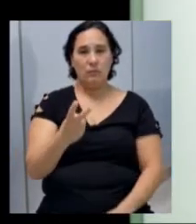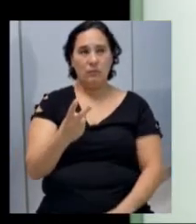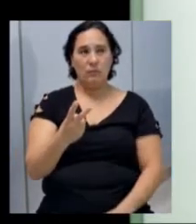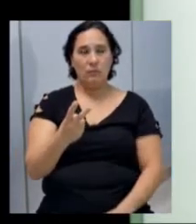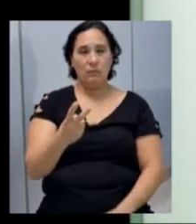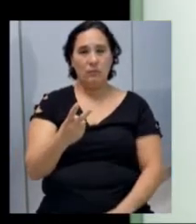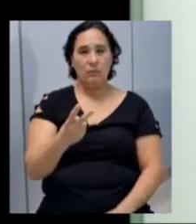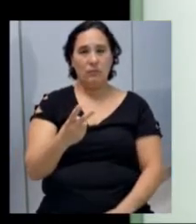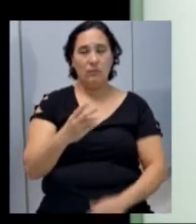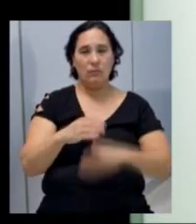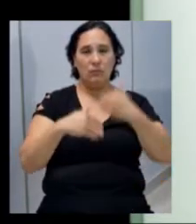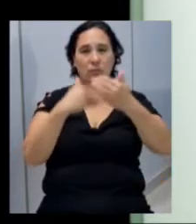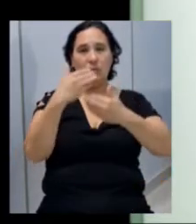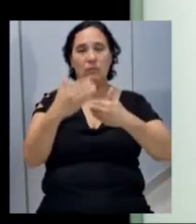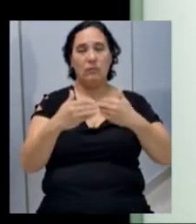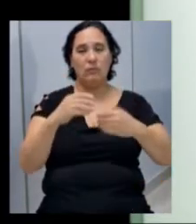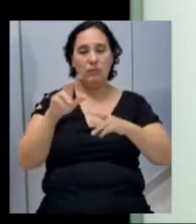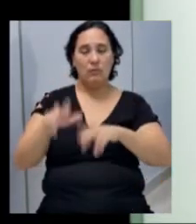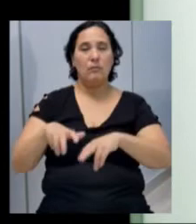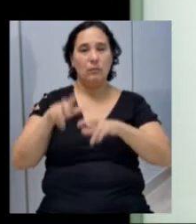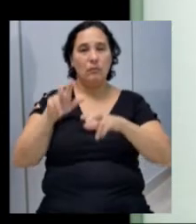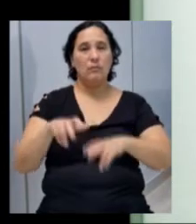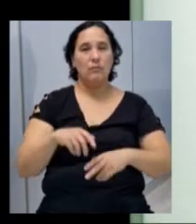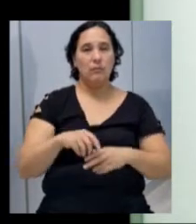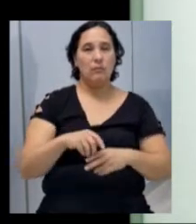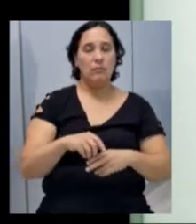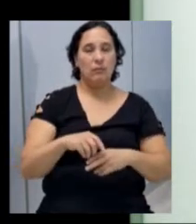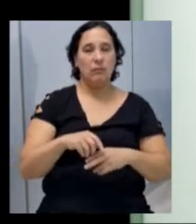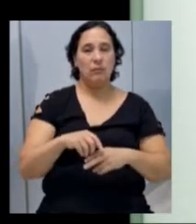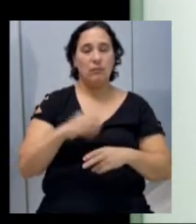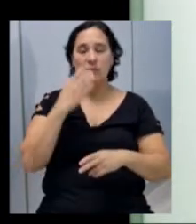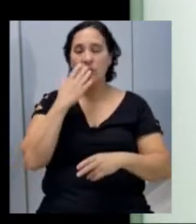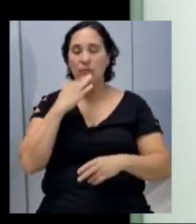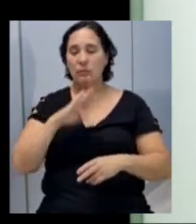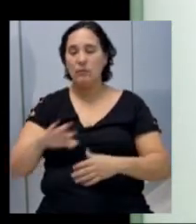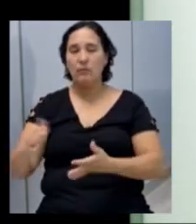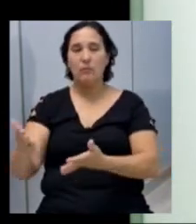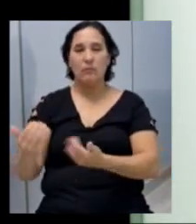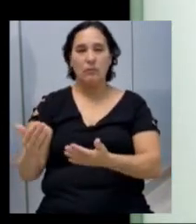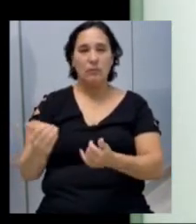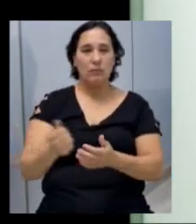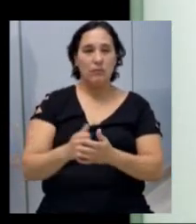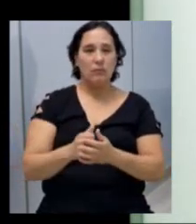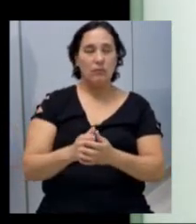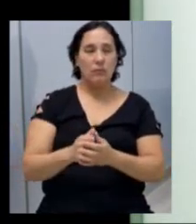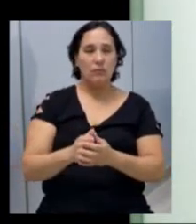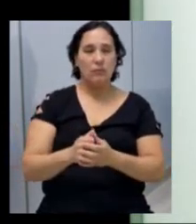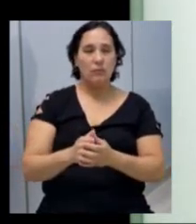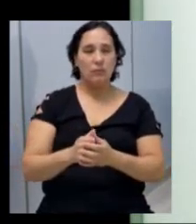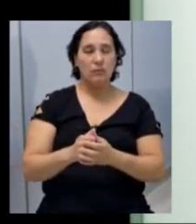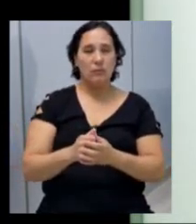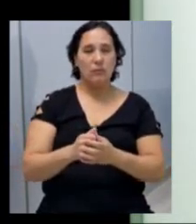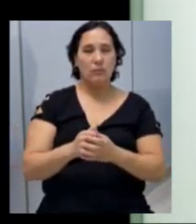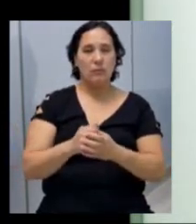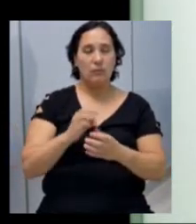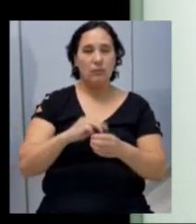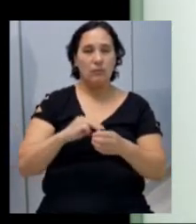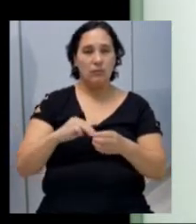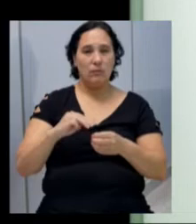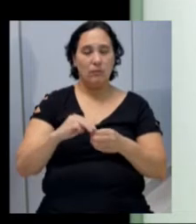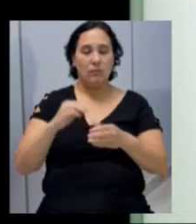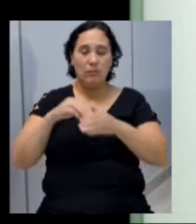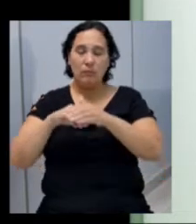Fundo de Desenvolvimento Agropecuário, Fundo da Infância e Adolescência, Encargos Gerais do Município, e a